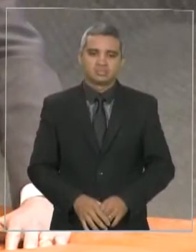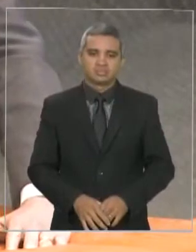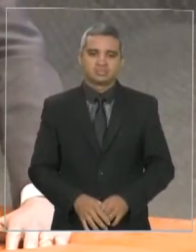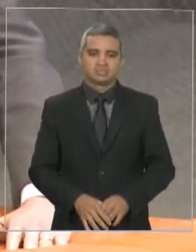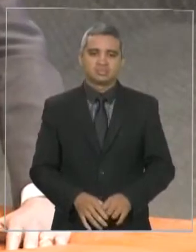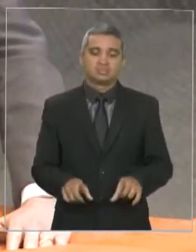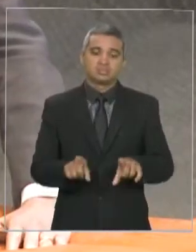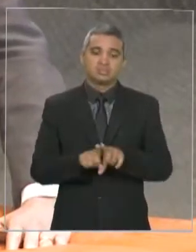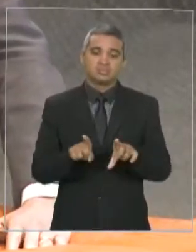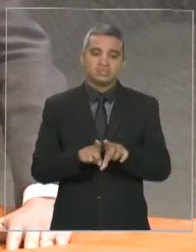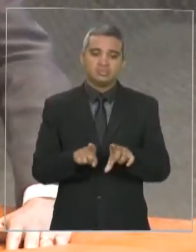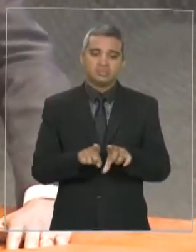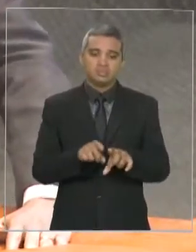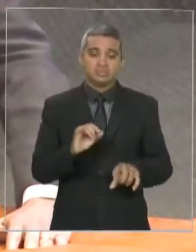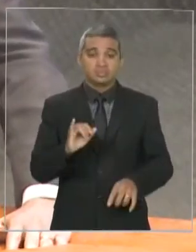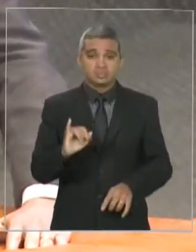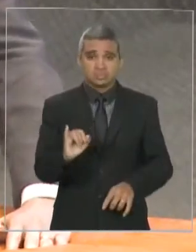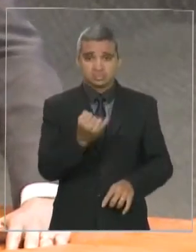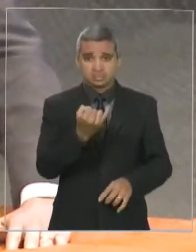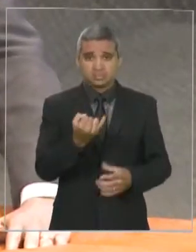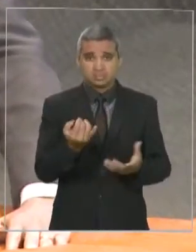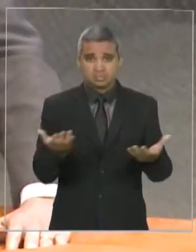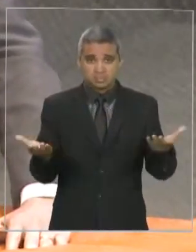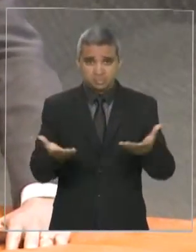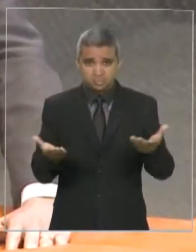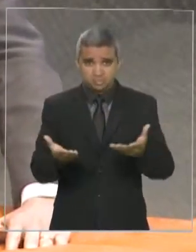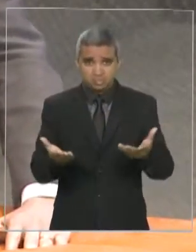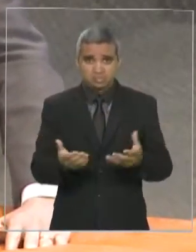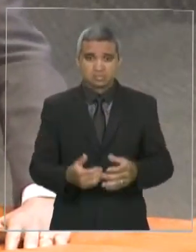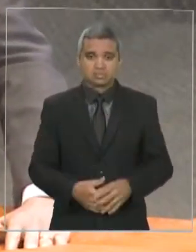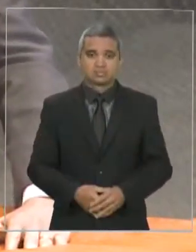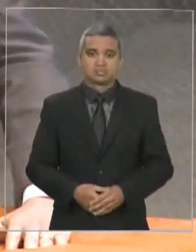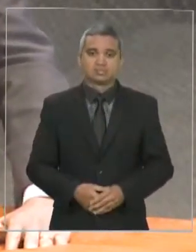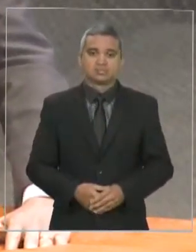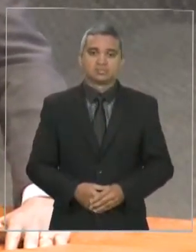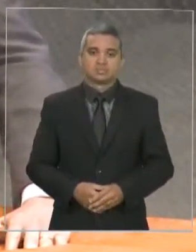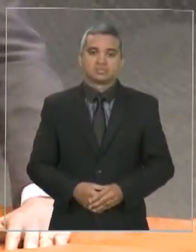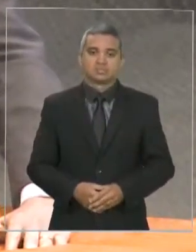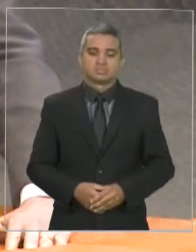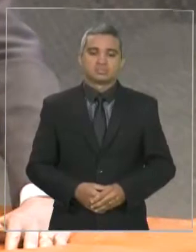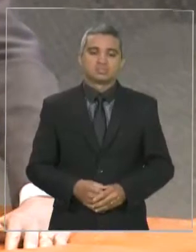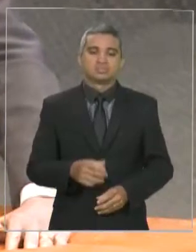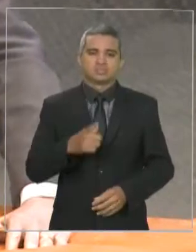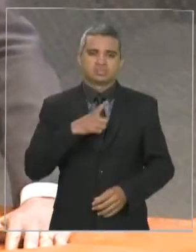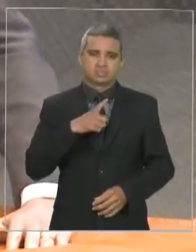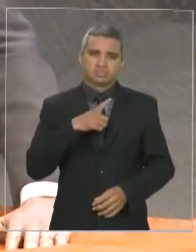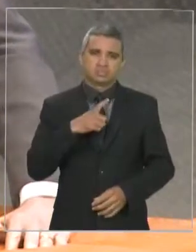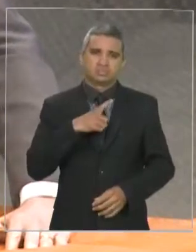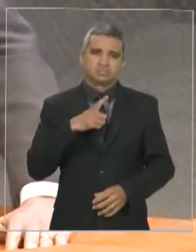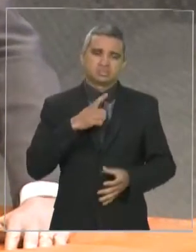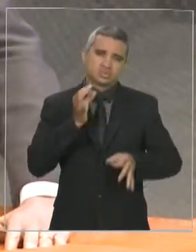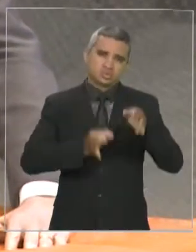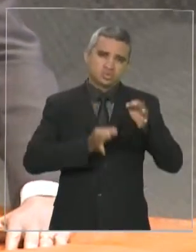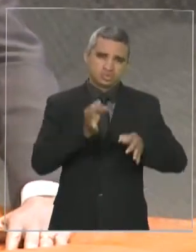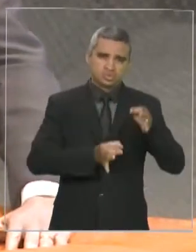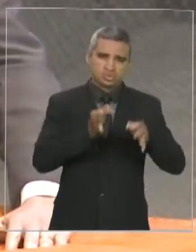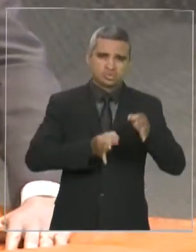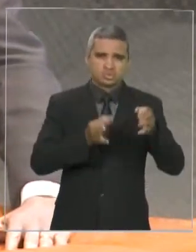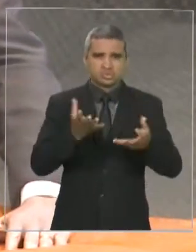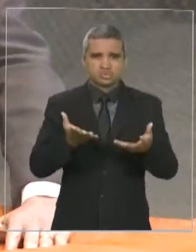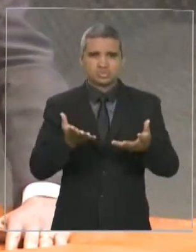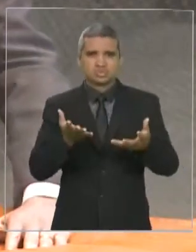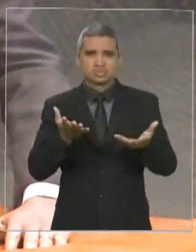para invocar, uma vez que o grande dilema da justiça é agora